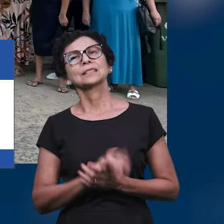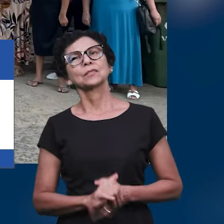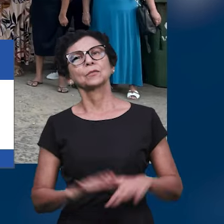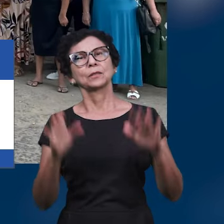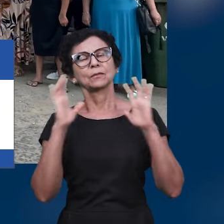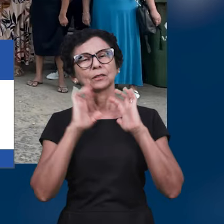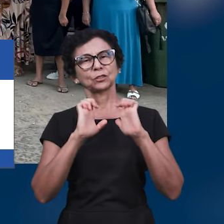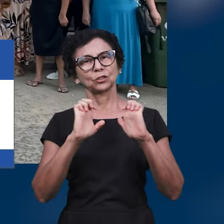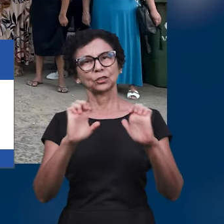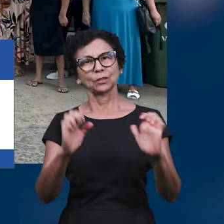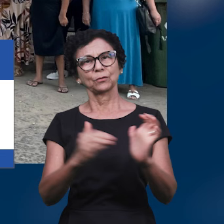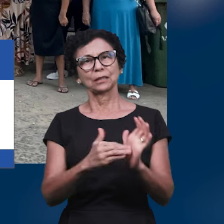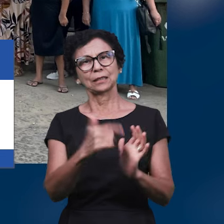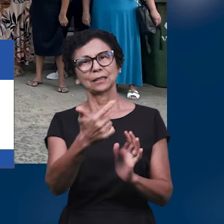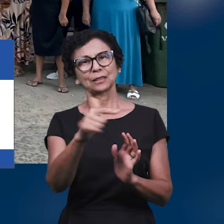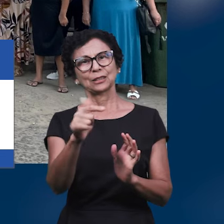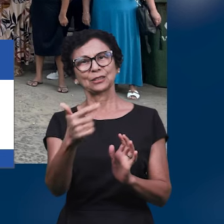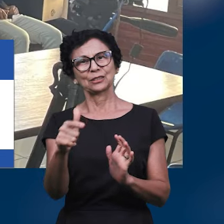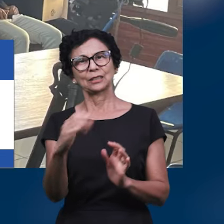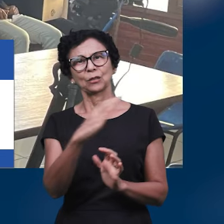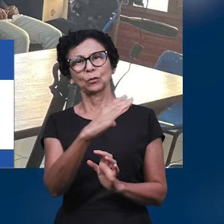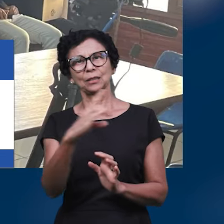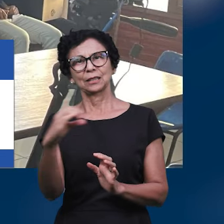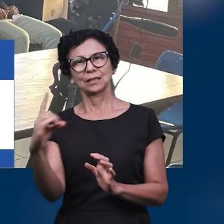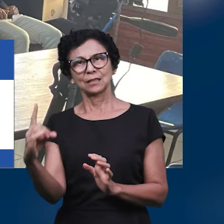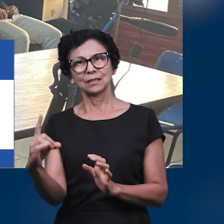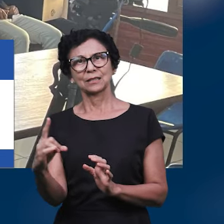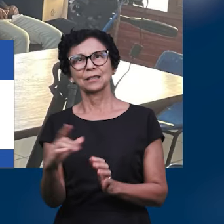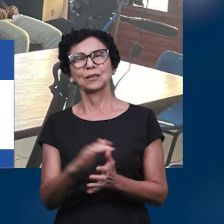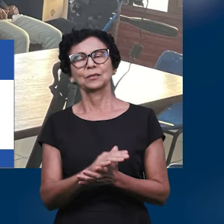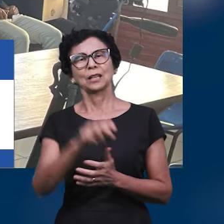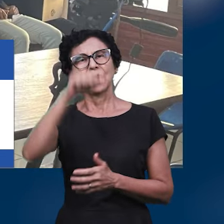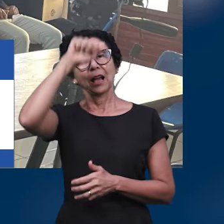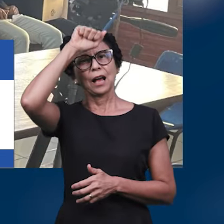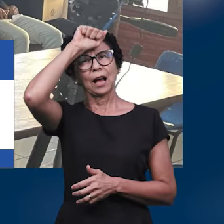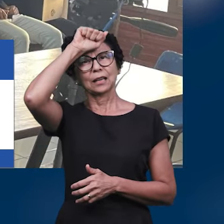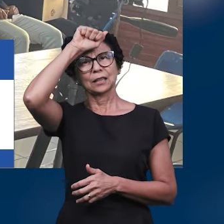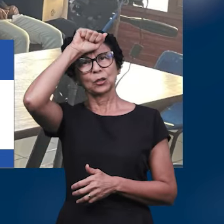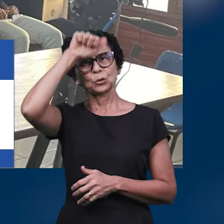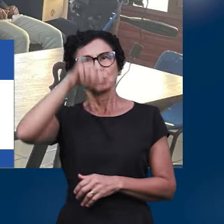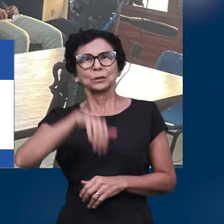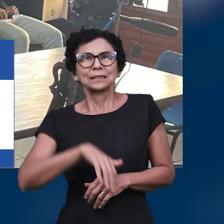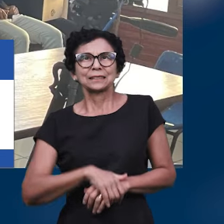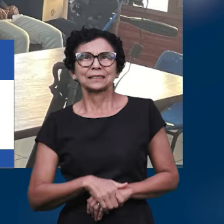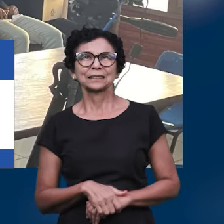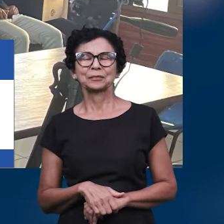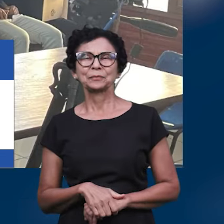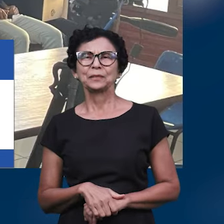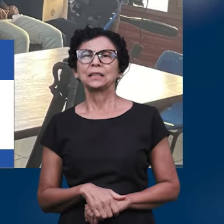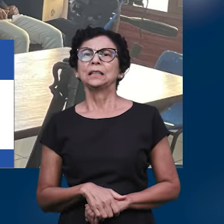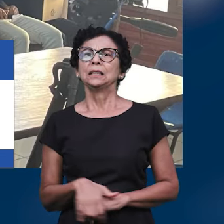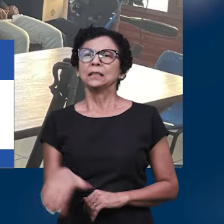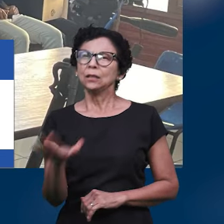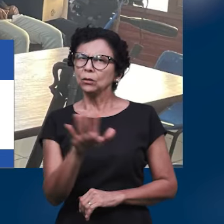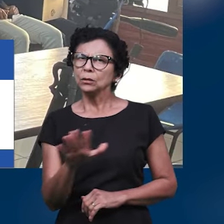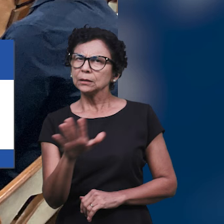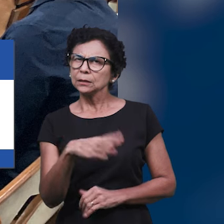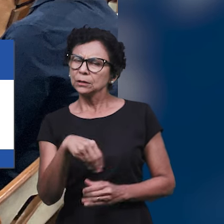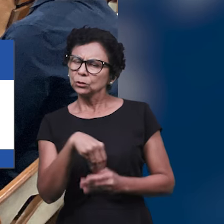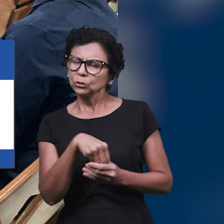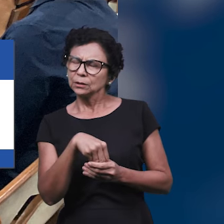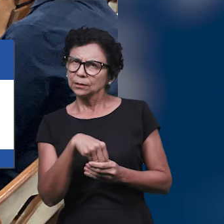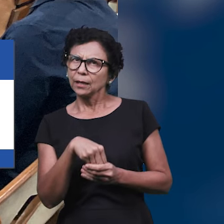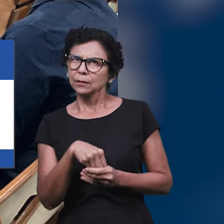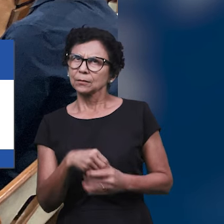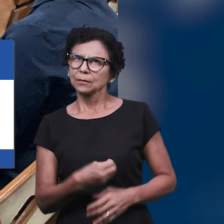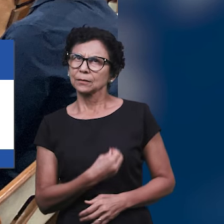Evangelho Sem Fronteiras, pela coordenação de Aracruz-Orla, com a participação da Igreja de Barra do Riacho e irmãos das coordenações de Fundão